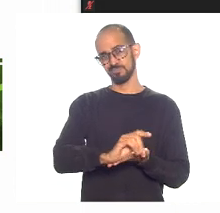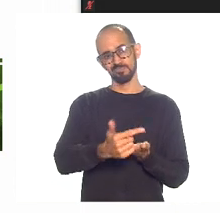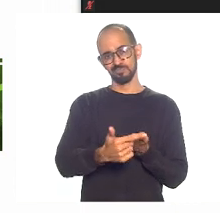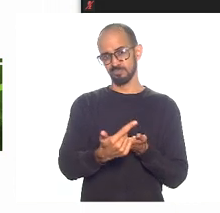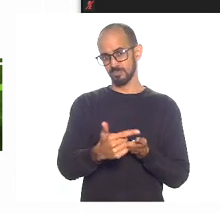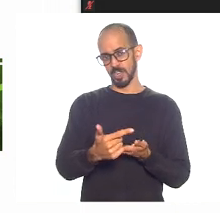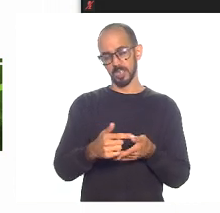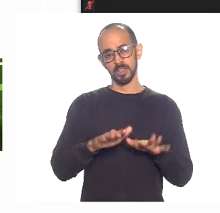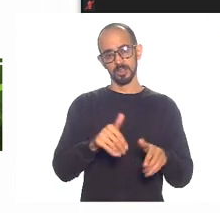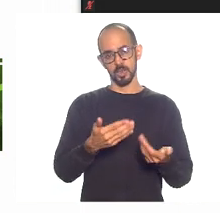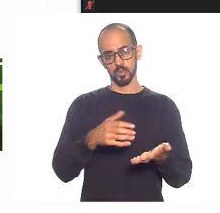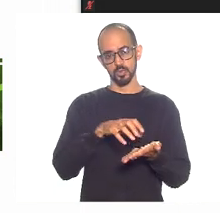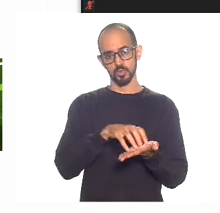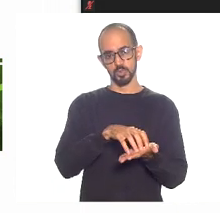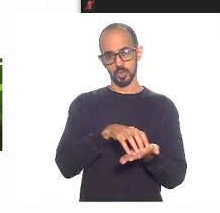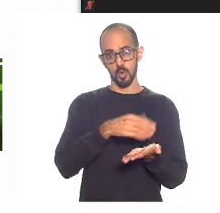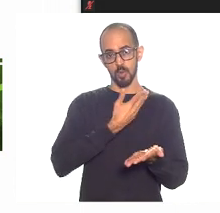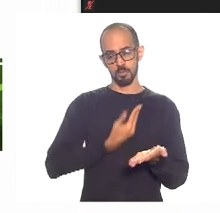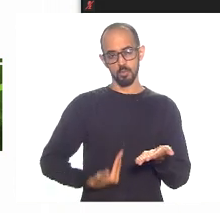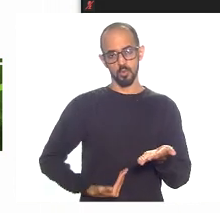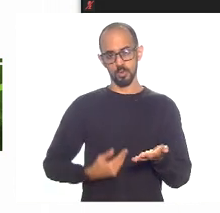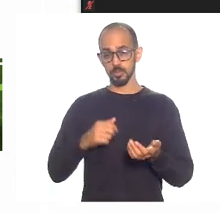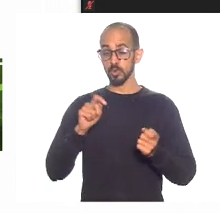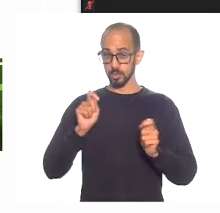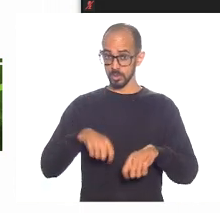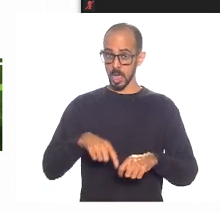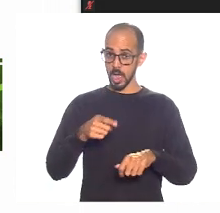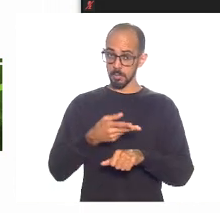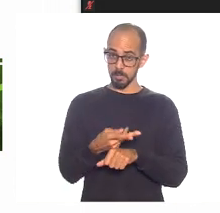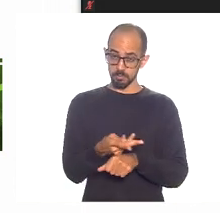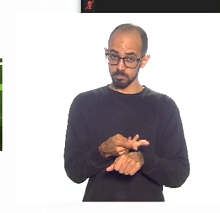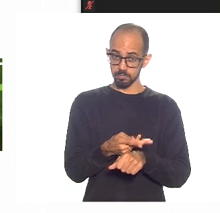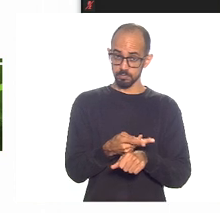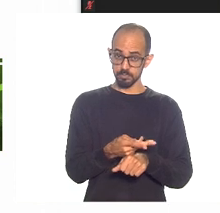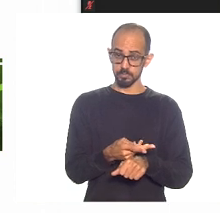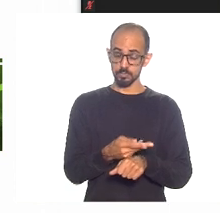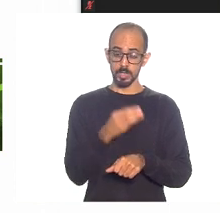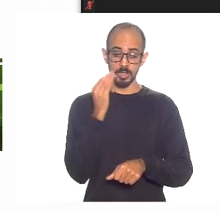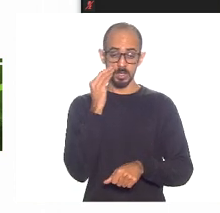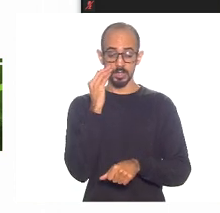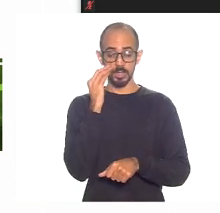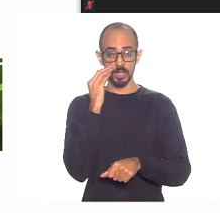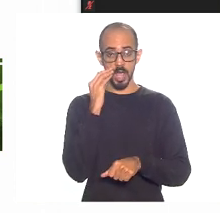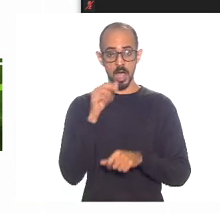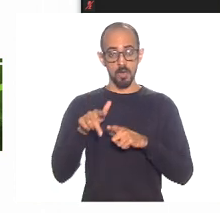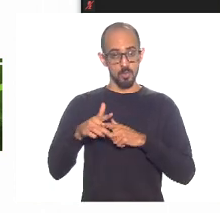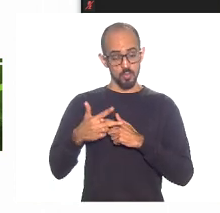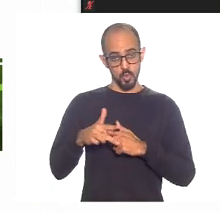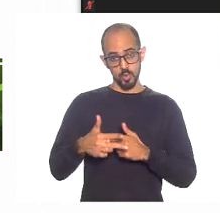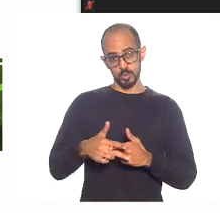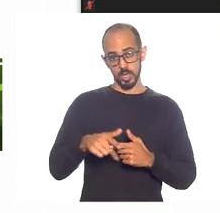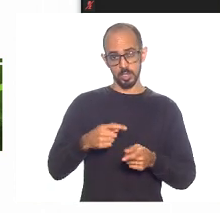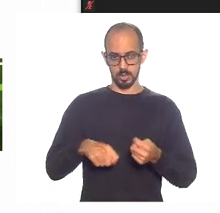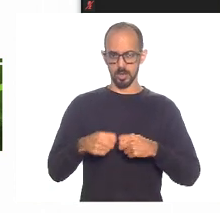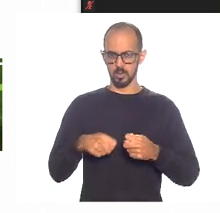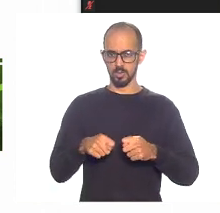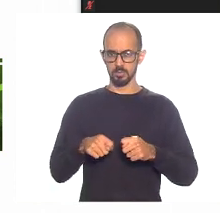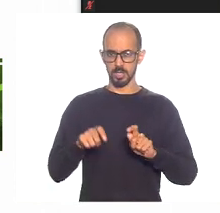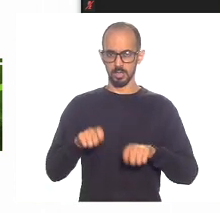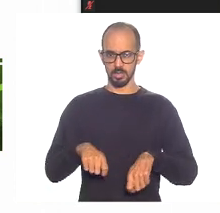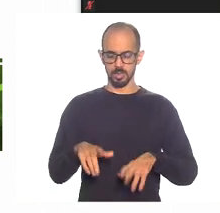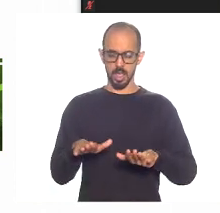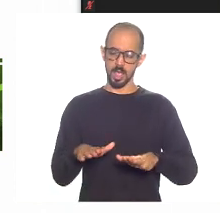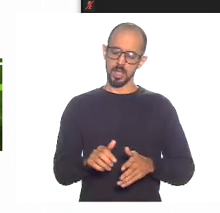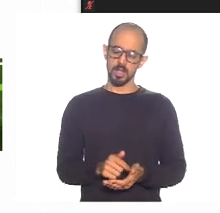tem que buscar, é o único que tem condição de buscar uma regionalização na economia. O Biden está com clareza